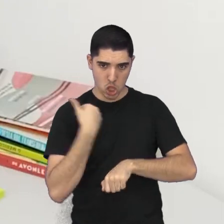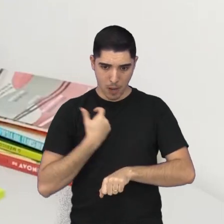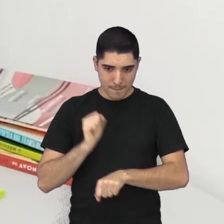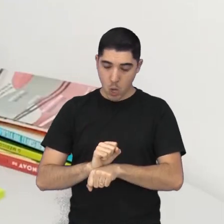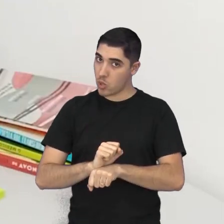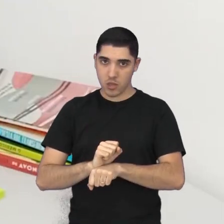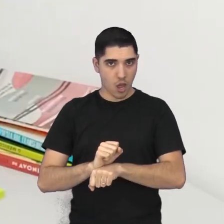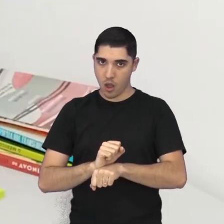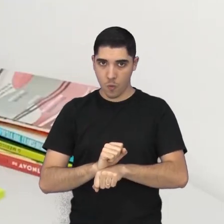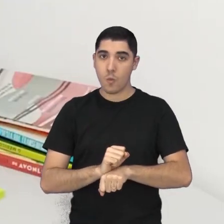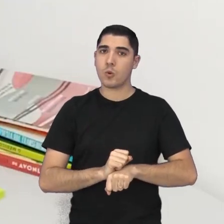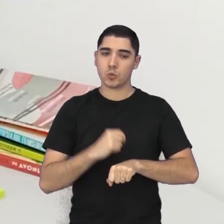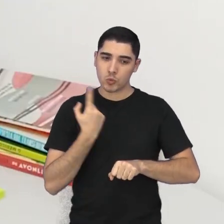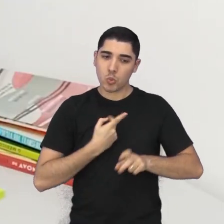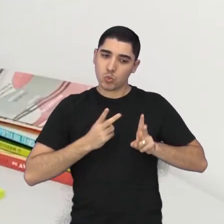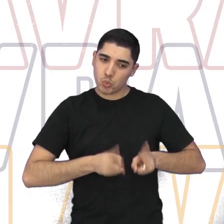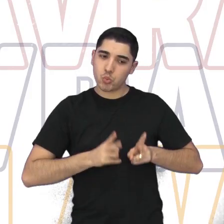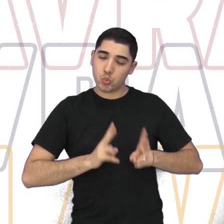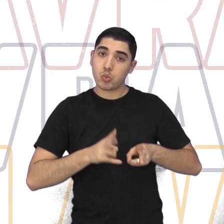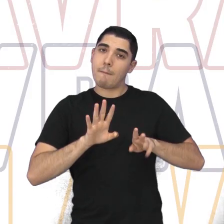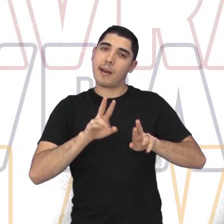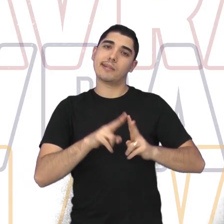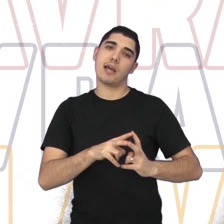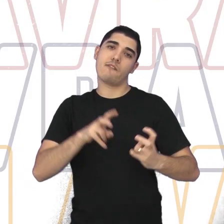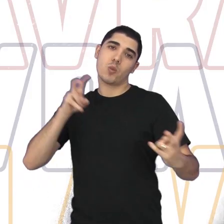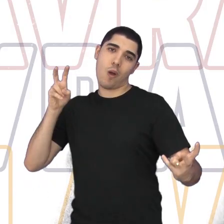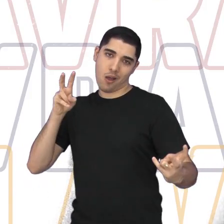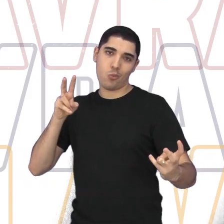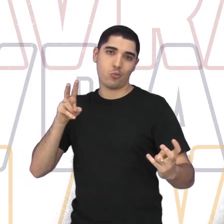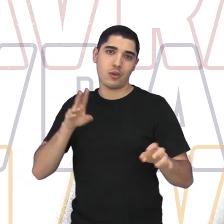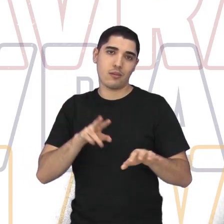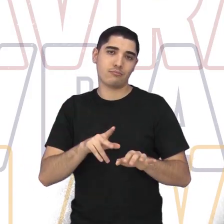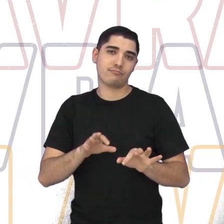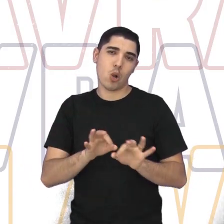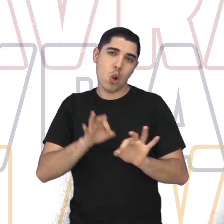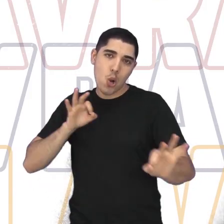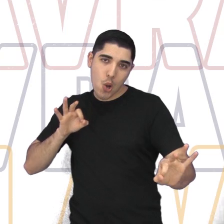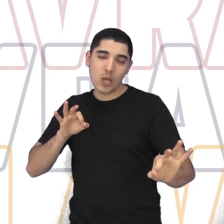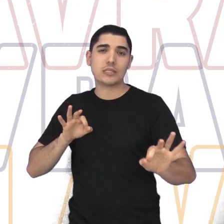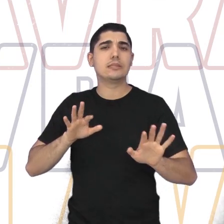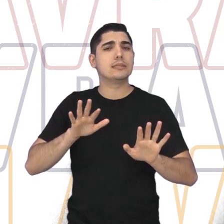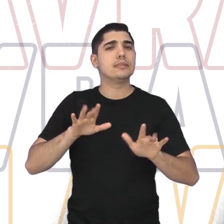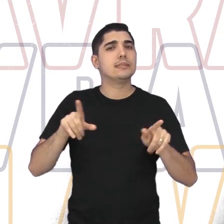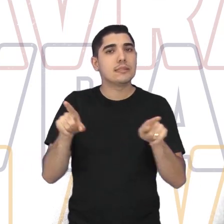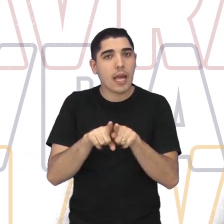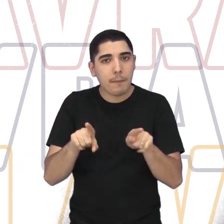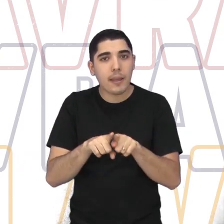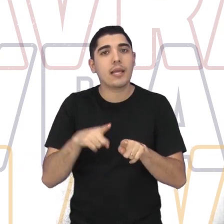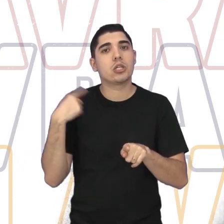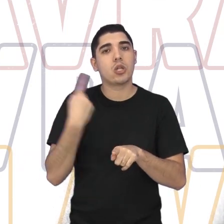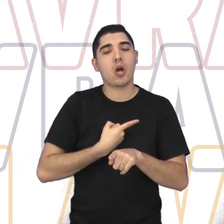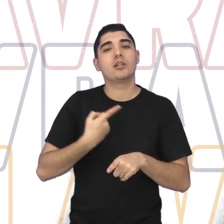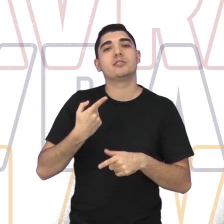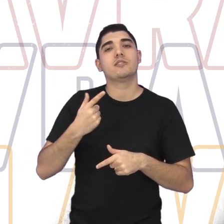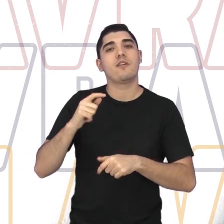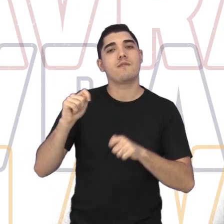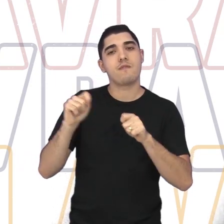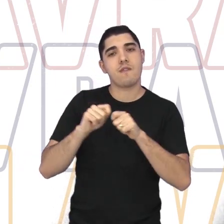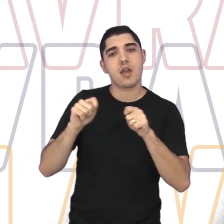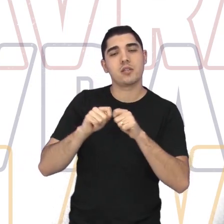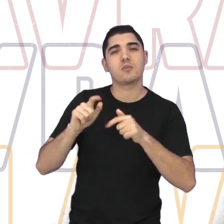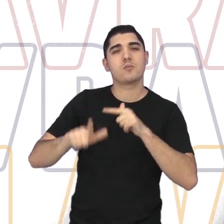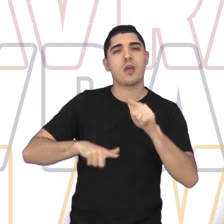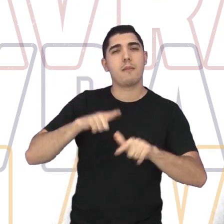paramos. Fizemos também trabalhos de... A gente